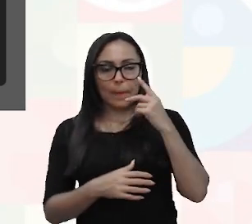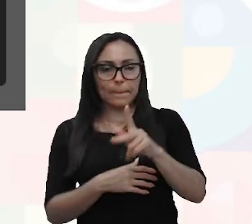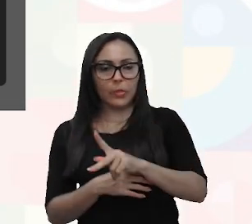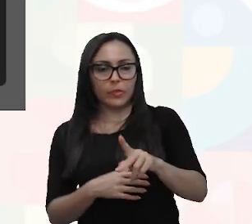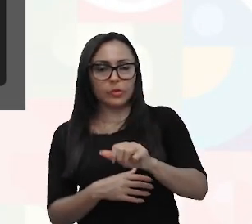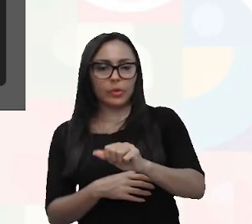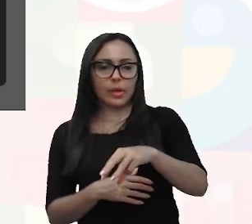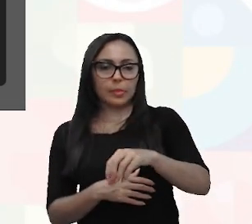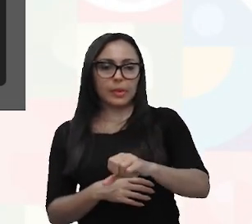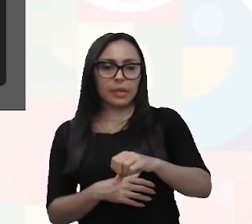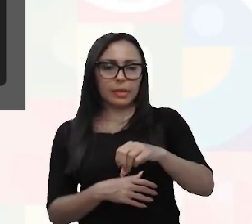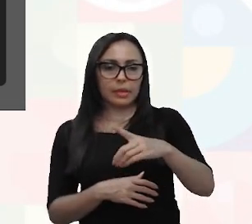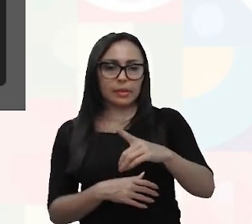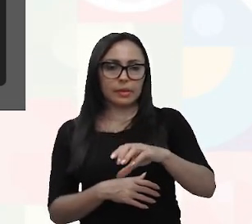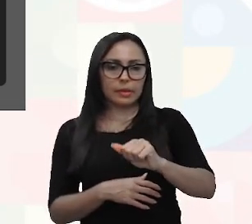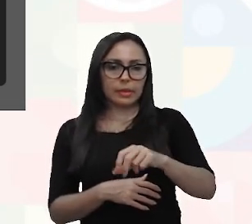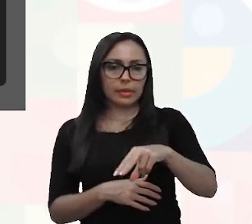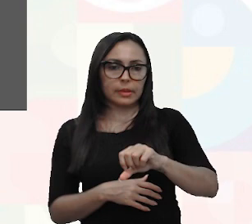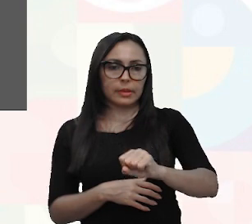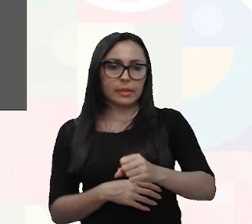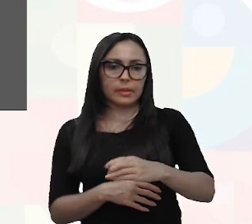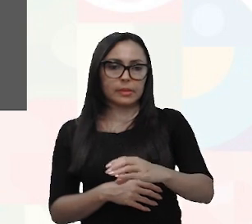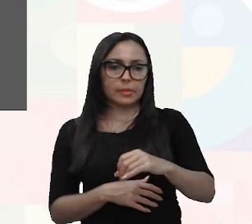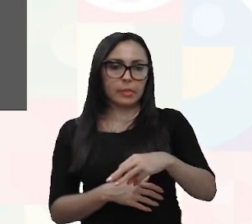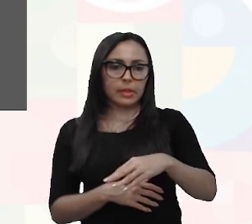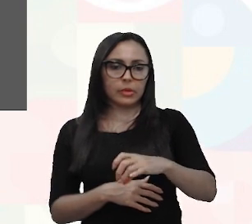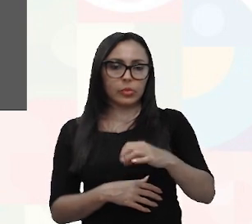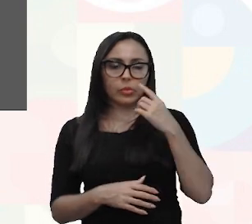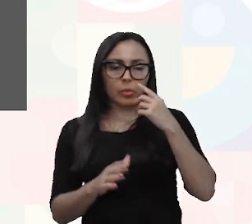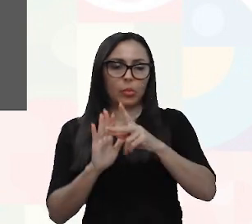Nascimento, tem aqui esse meu projeto.